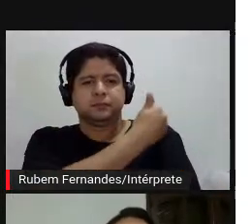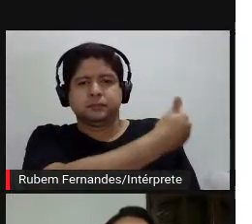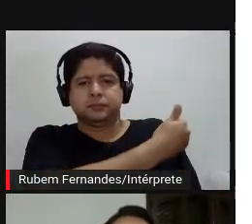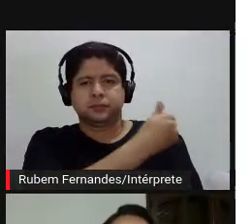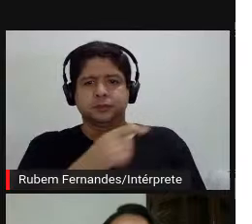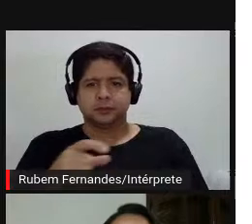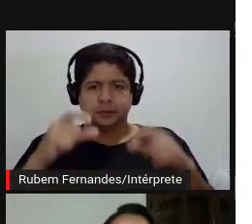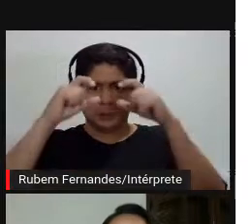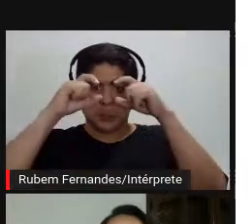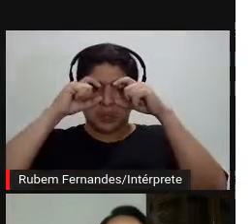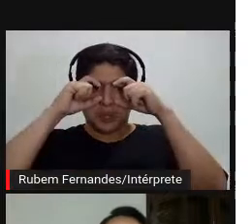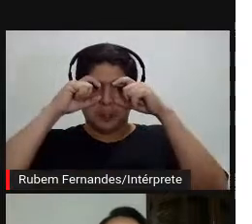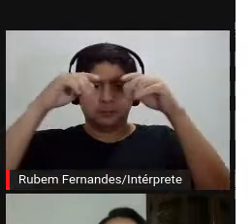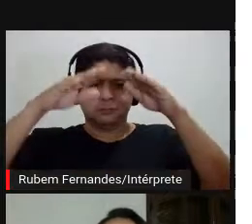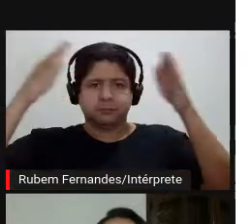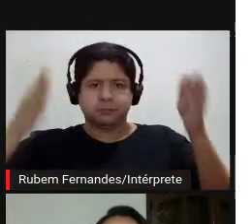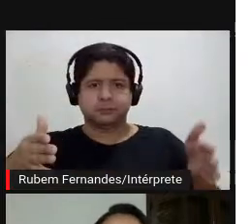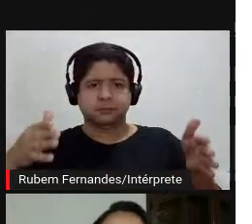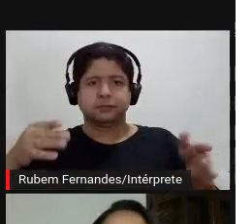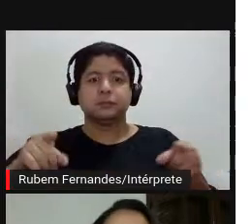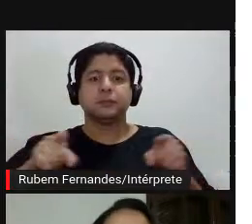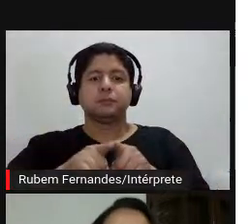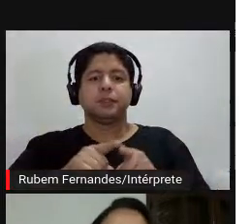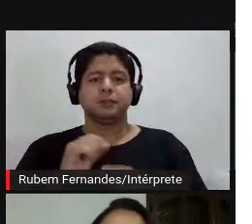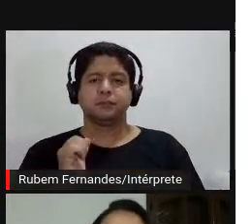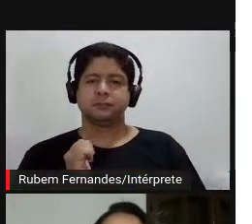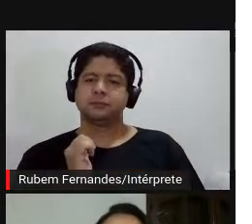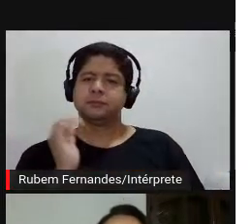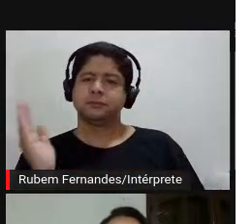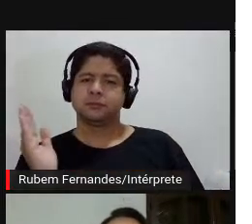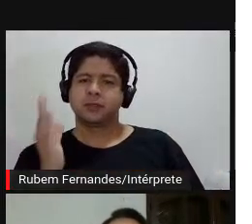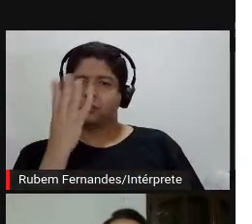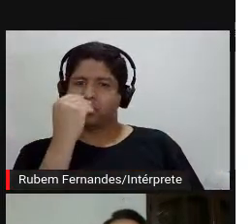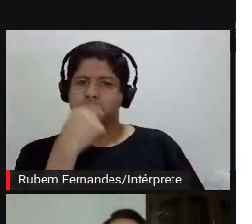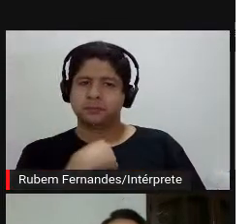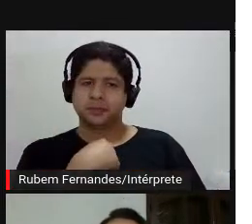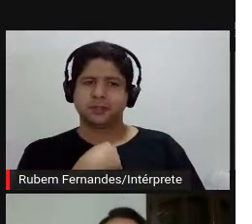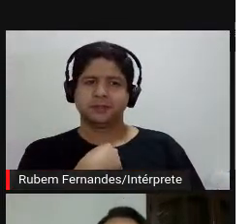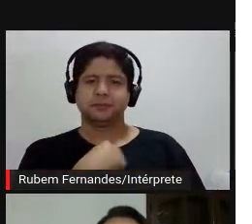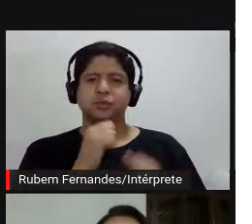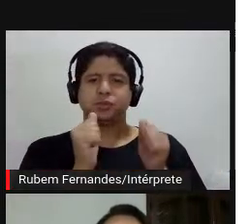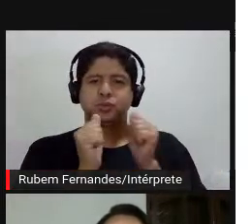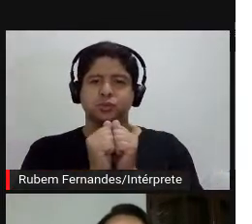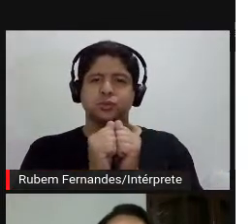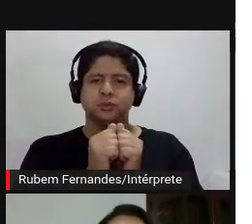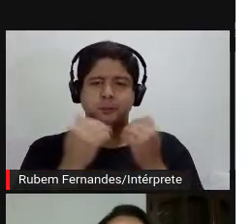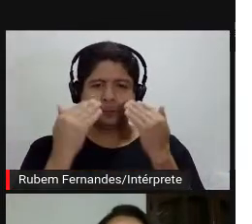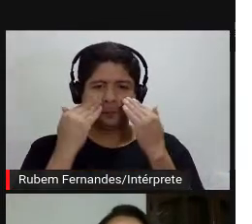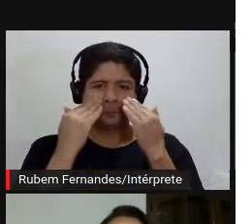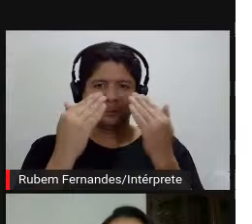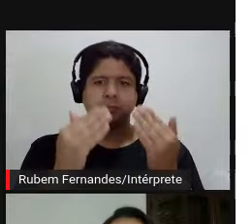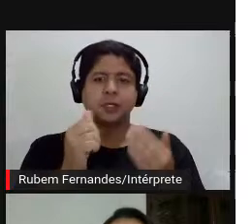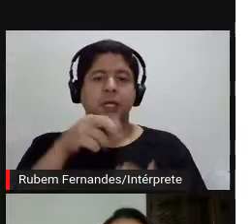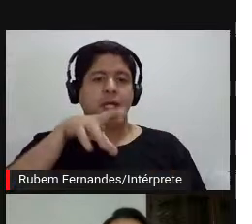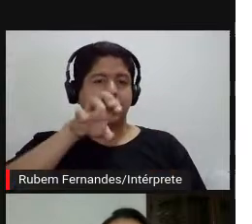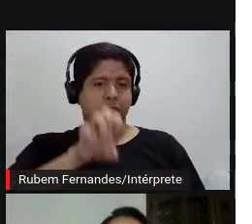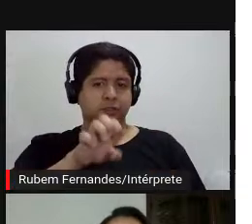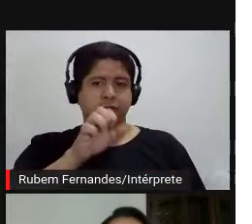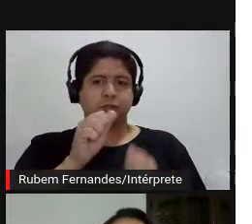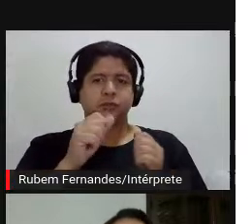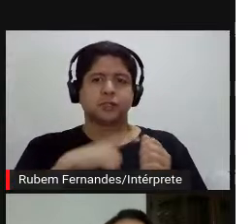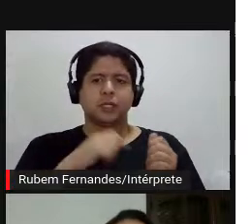cubo de acrílico, e do lado direito é uma foto também minha, numa exposição chamada Arte sobre Rodas, de 2019,